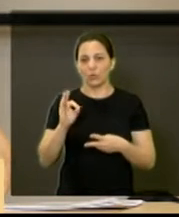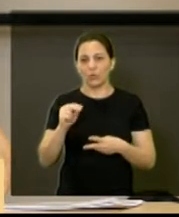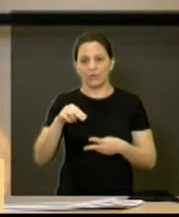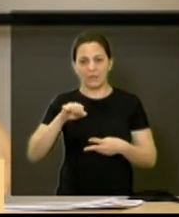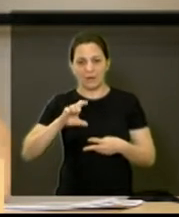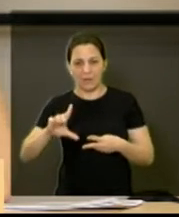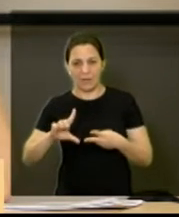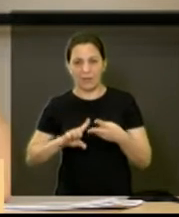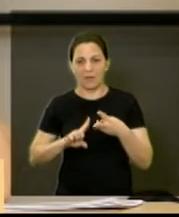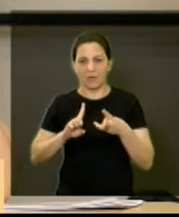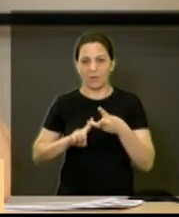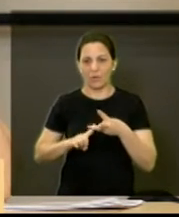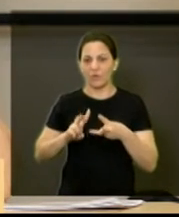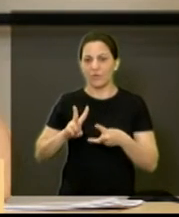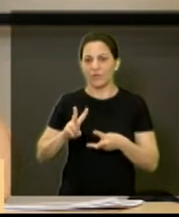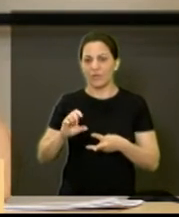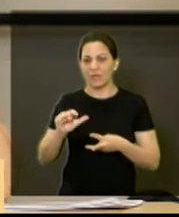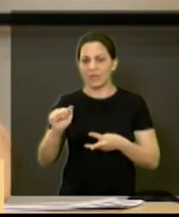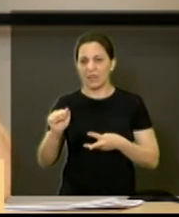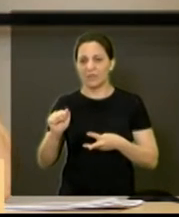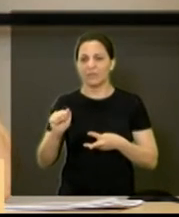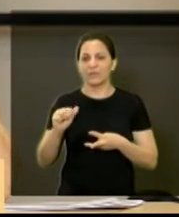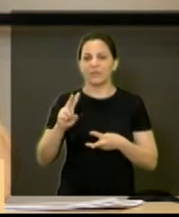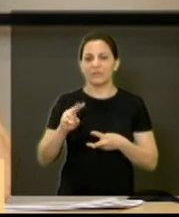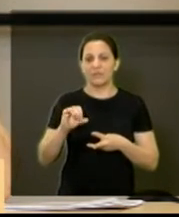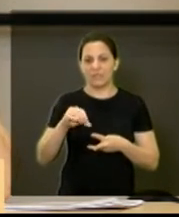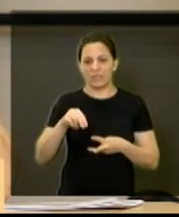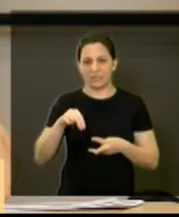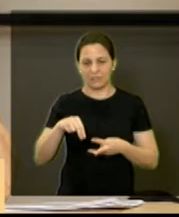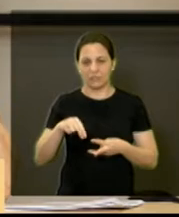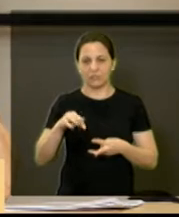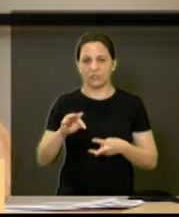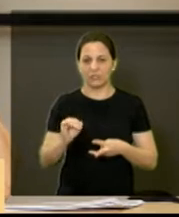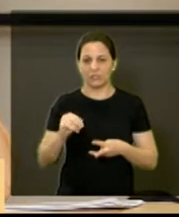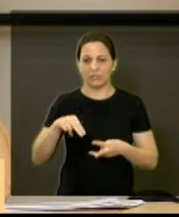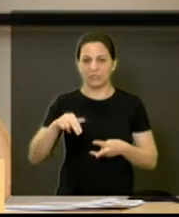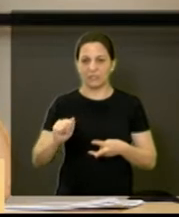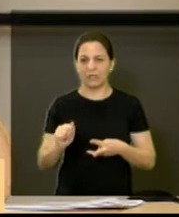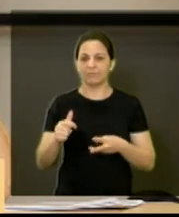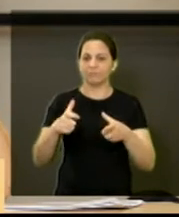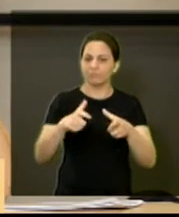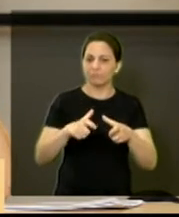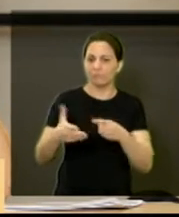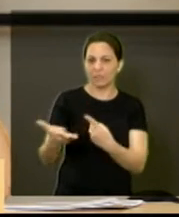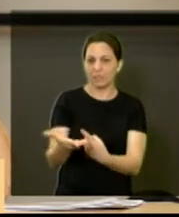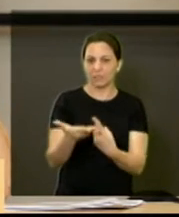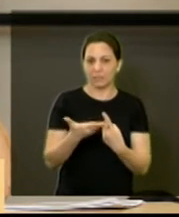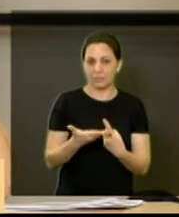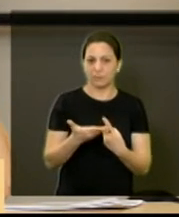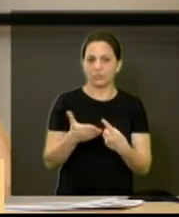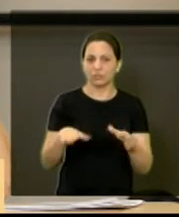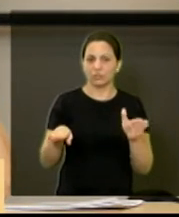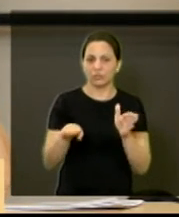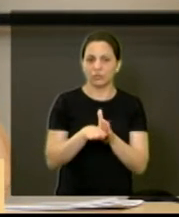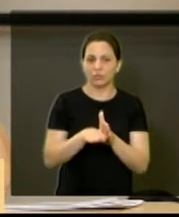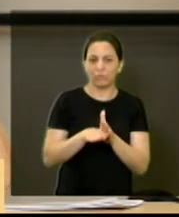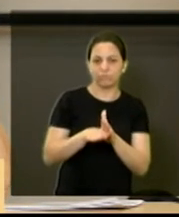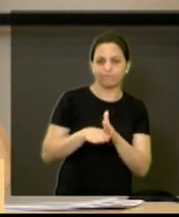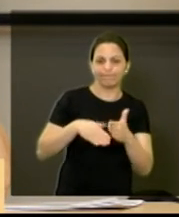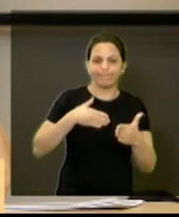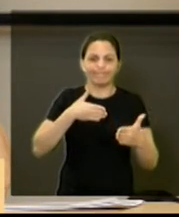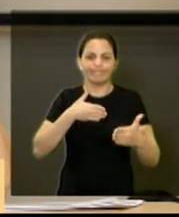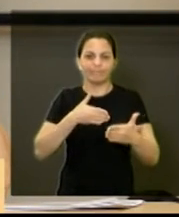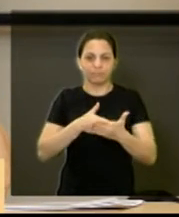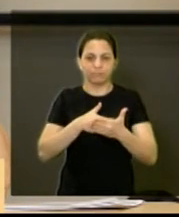Camargo e a Vila Vicentina, porém, a capacidade de atendimento desses locais, eles já chegaram ao limite.